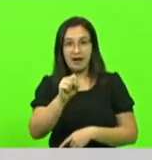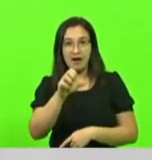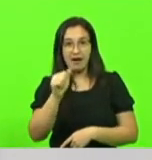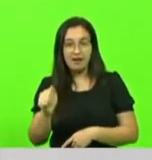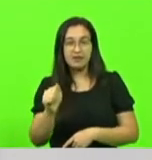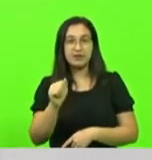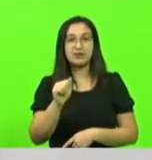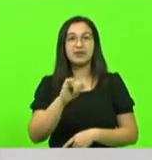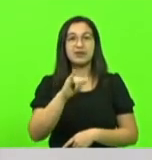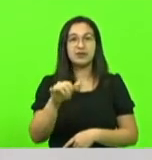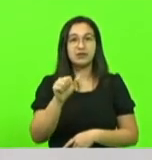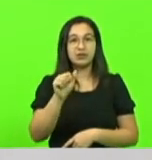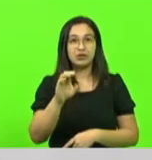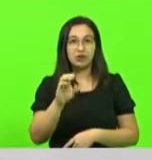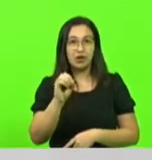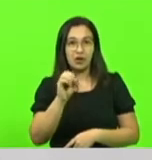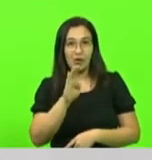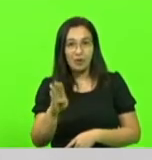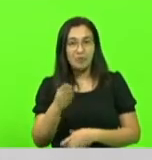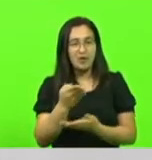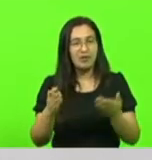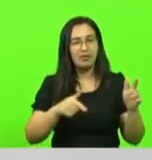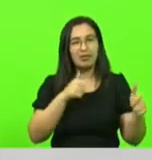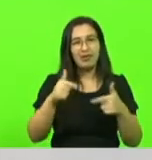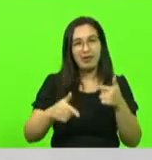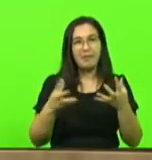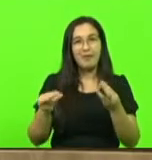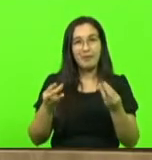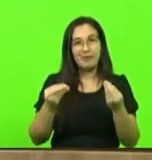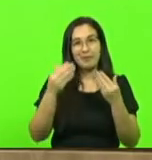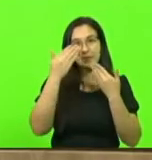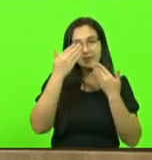trabalho em conjunto com todos nós. Muito obrigado, senhor presidente.